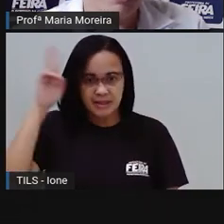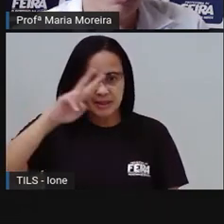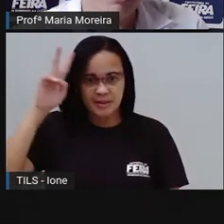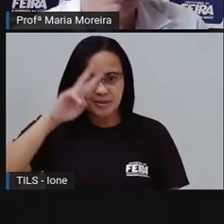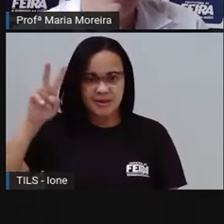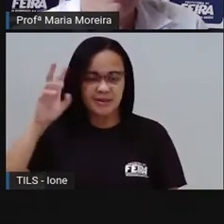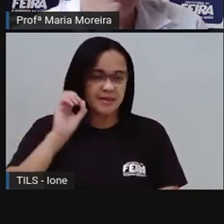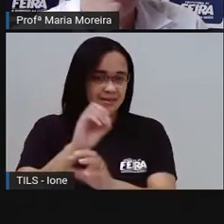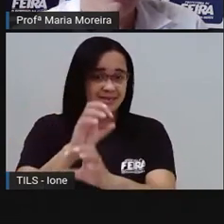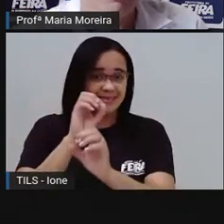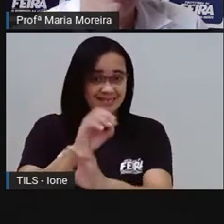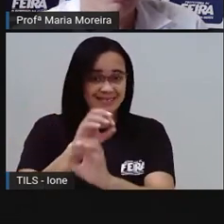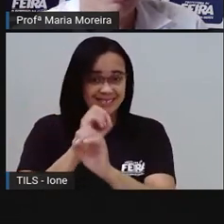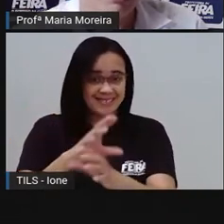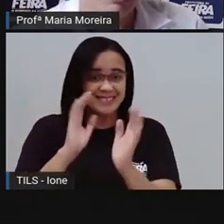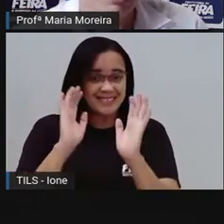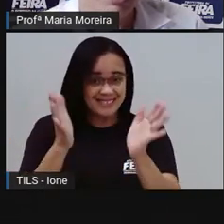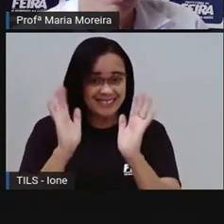pega, ó.